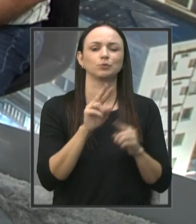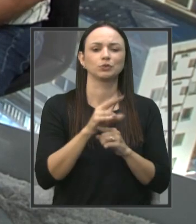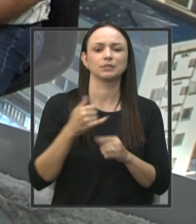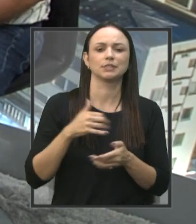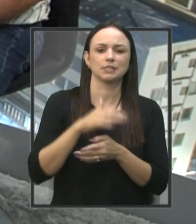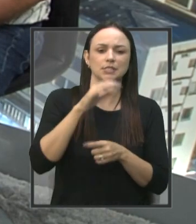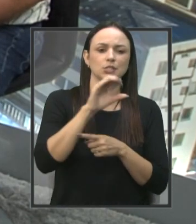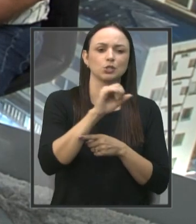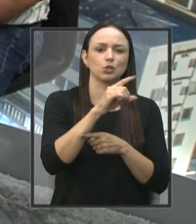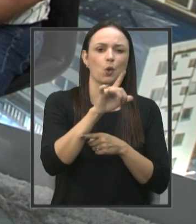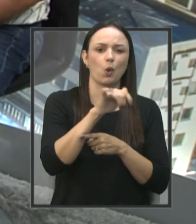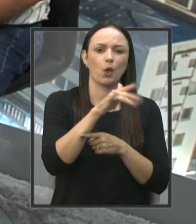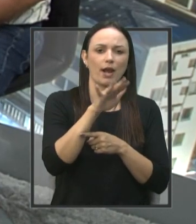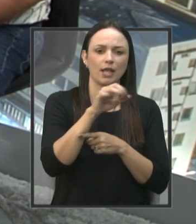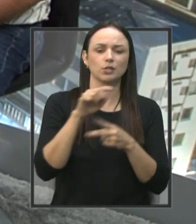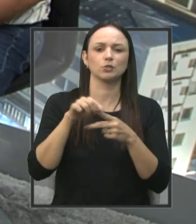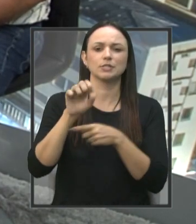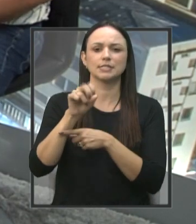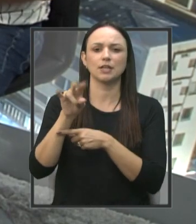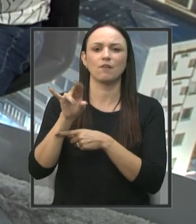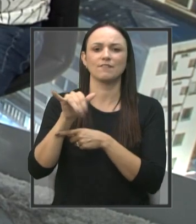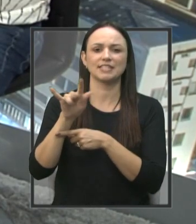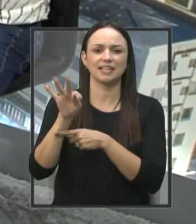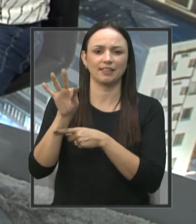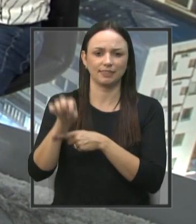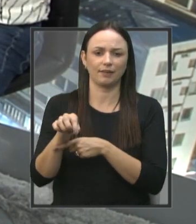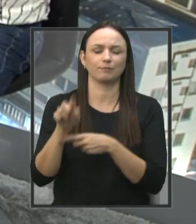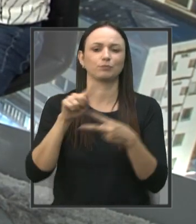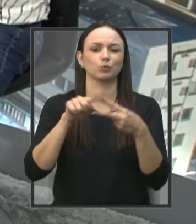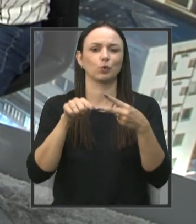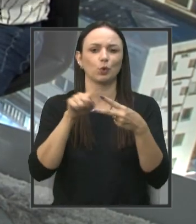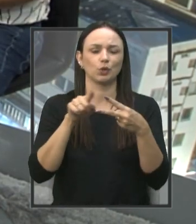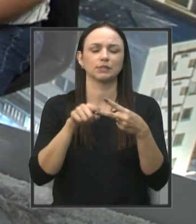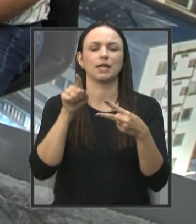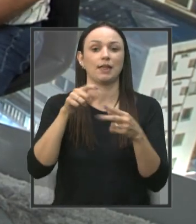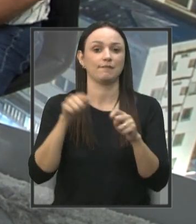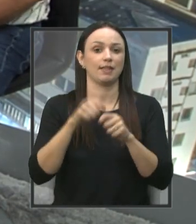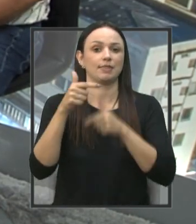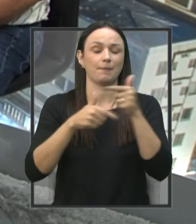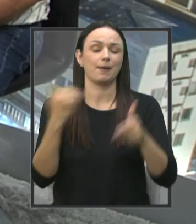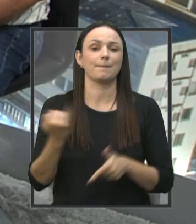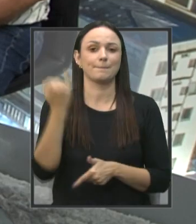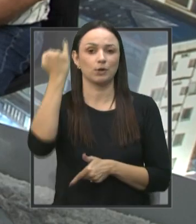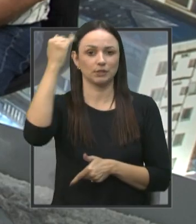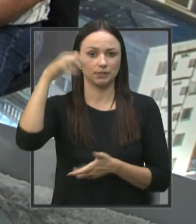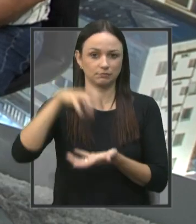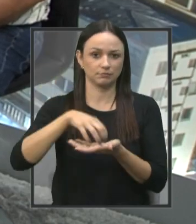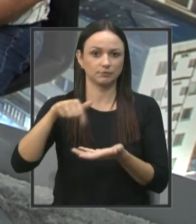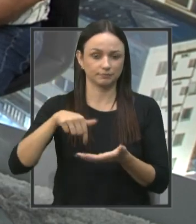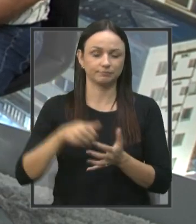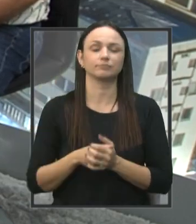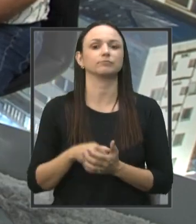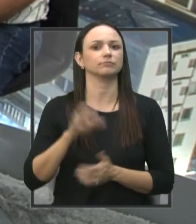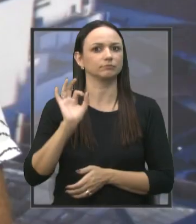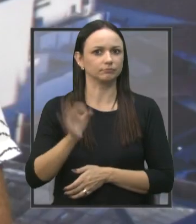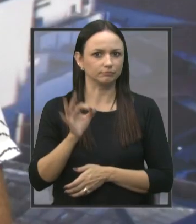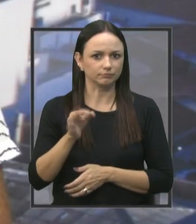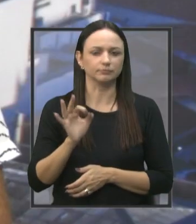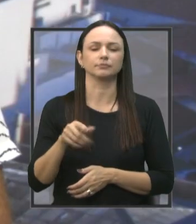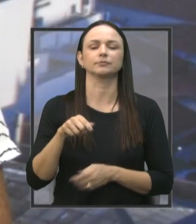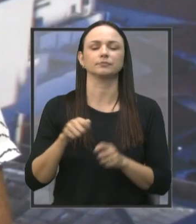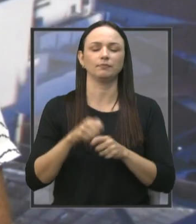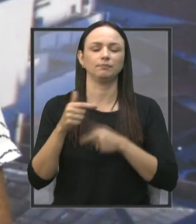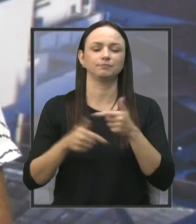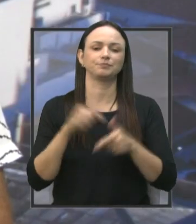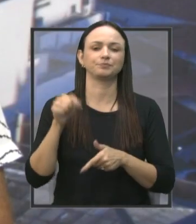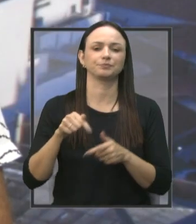Lourenço e o abrigo São Vicente de Paulo. São instituições que fazem um trabalho importantíssimo também na cidade, né, vereador? Sem dúvida alguma. Quem